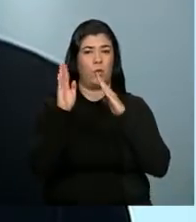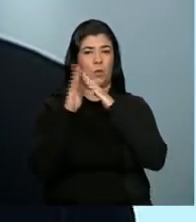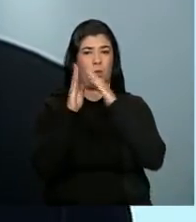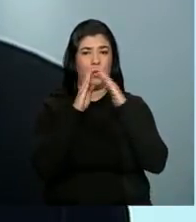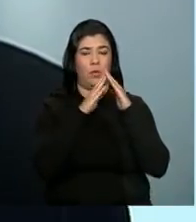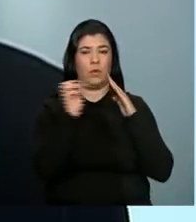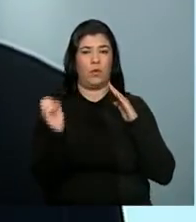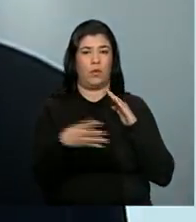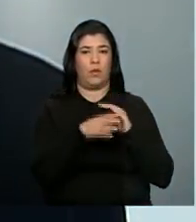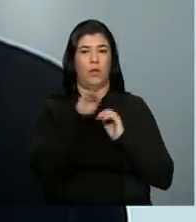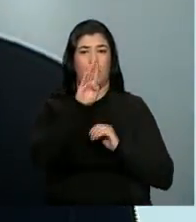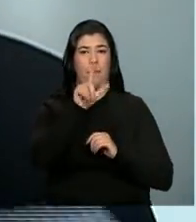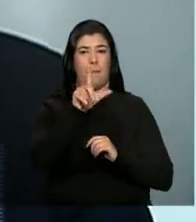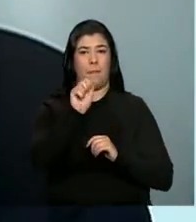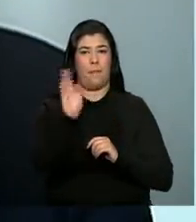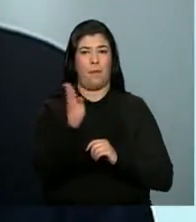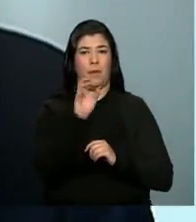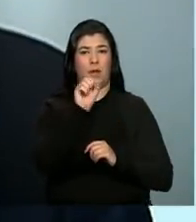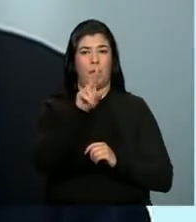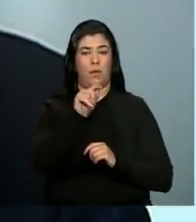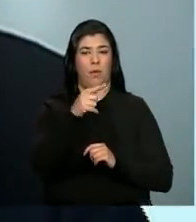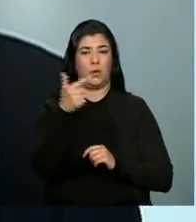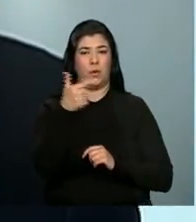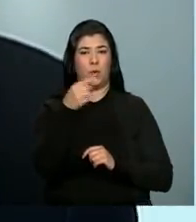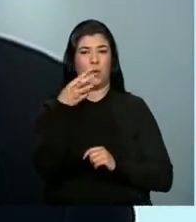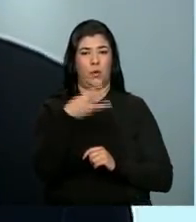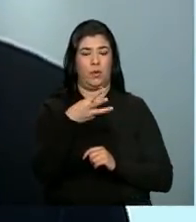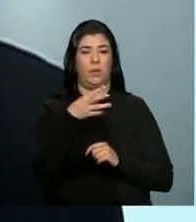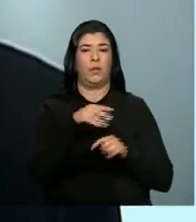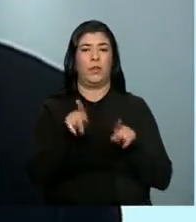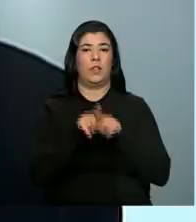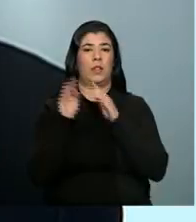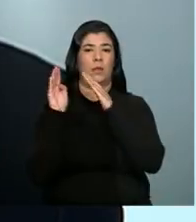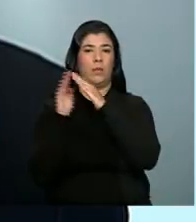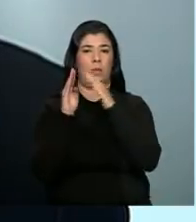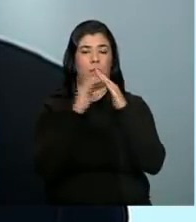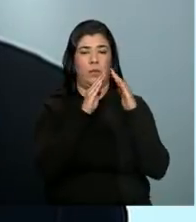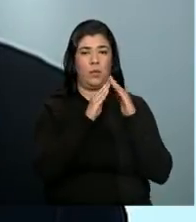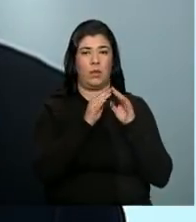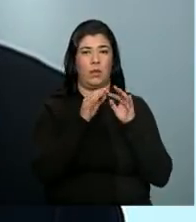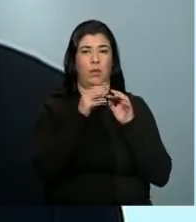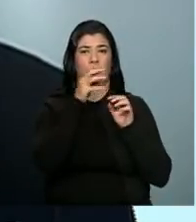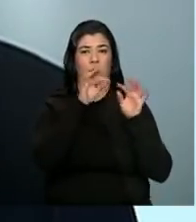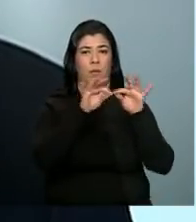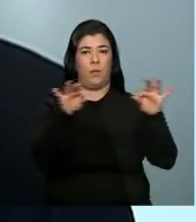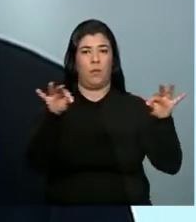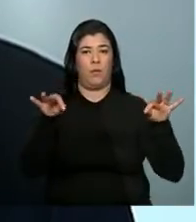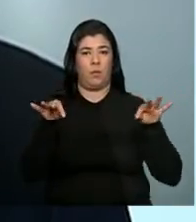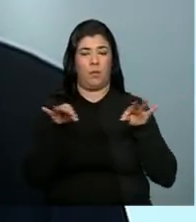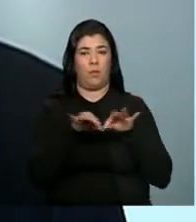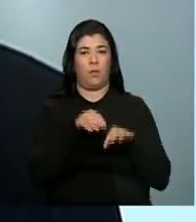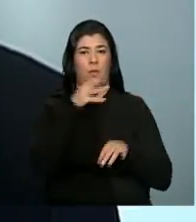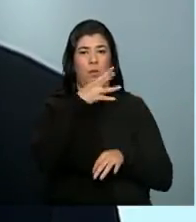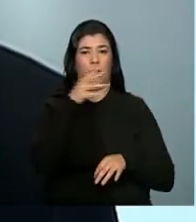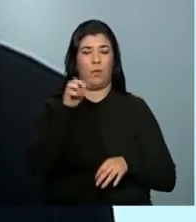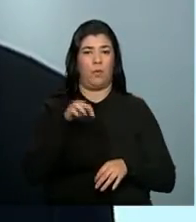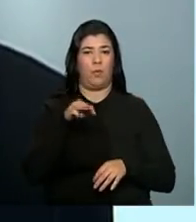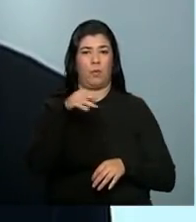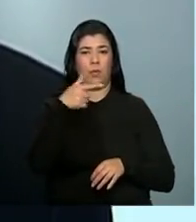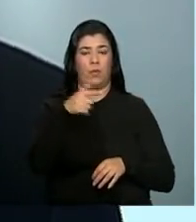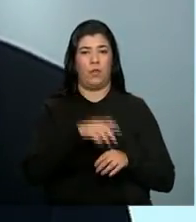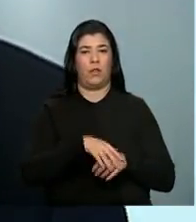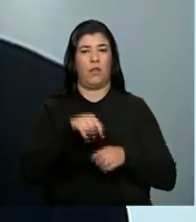residencial Bela Suíça 2 e 3. As casas têm 44 metros quadrados, com dois quartos, sala, cozinha,